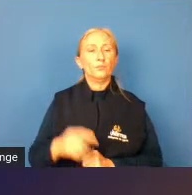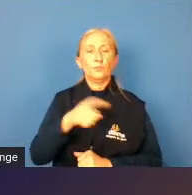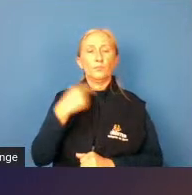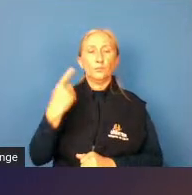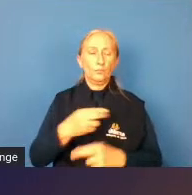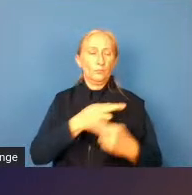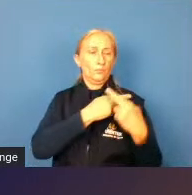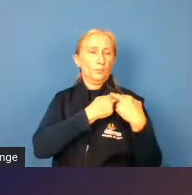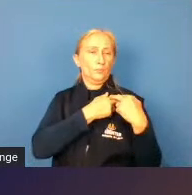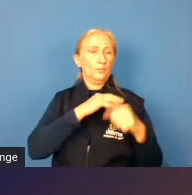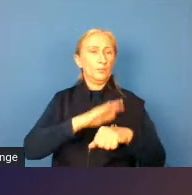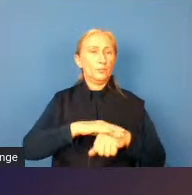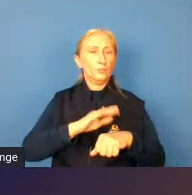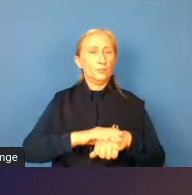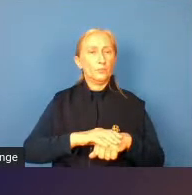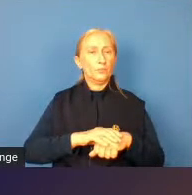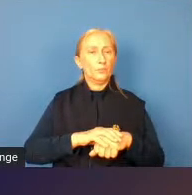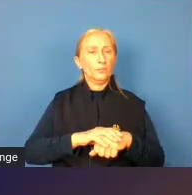papel como